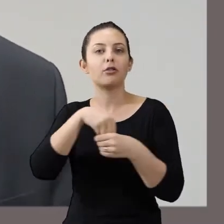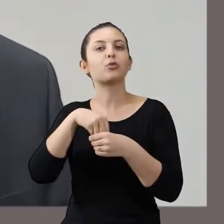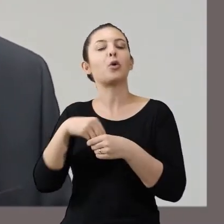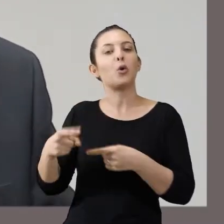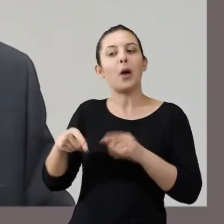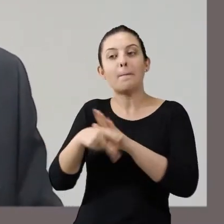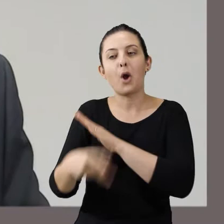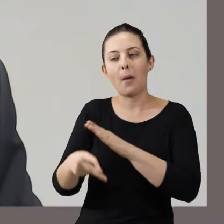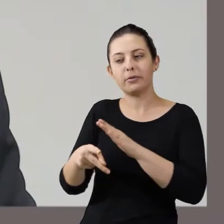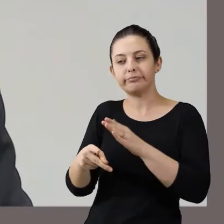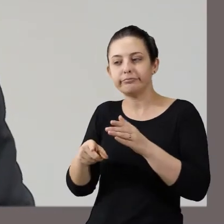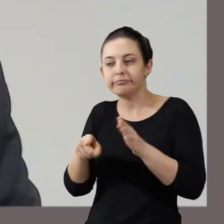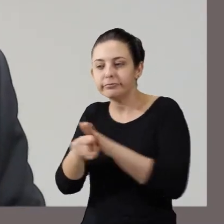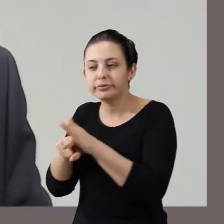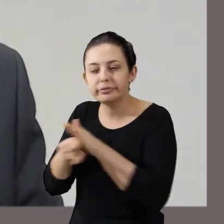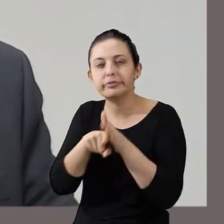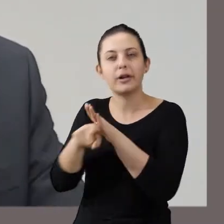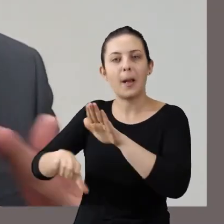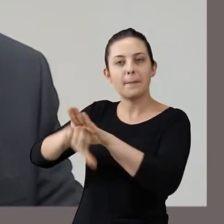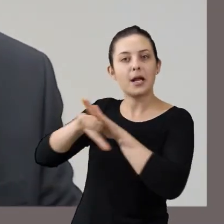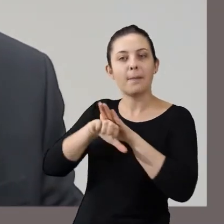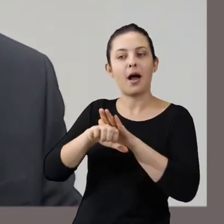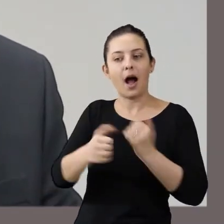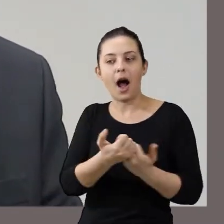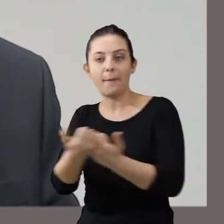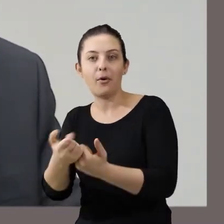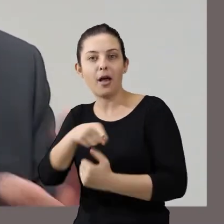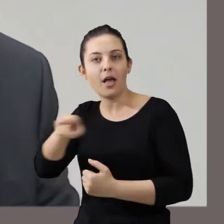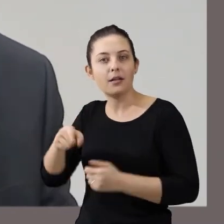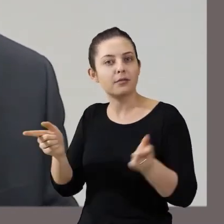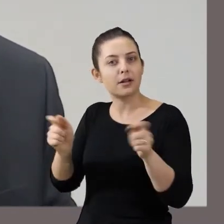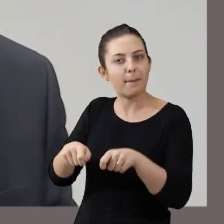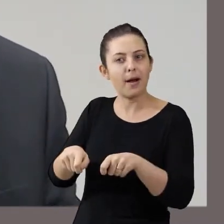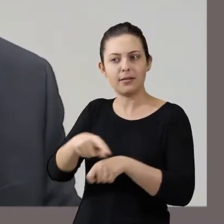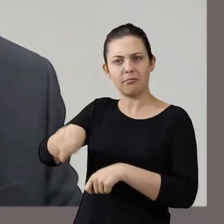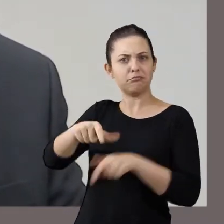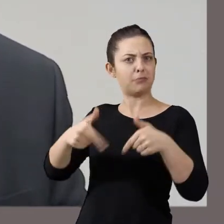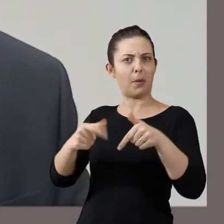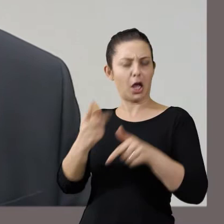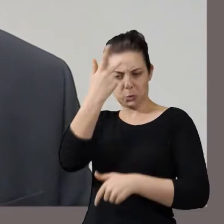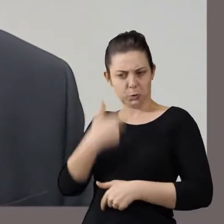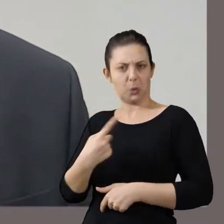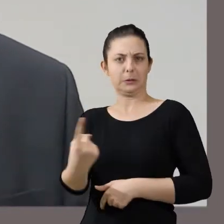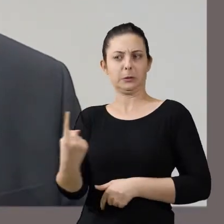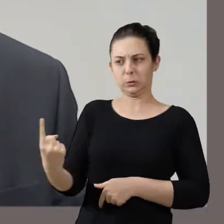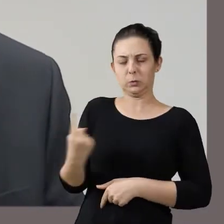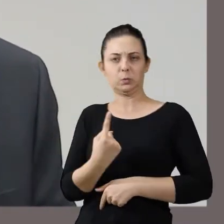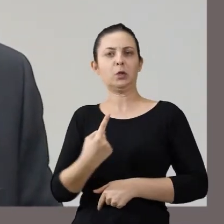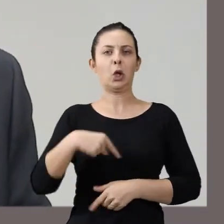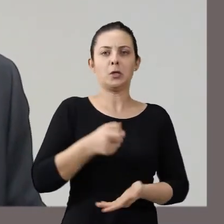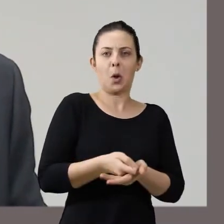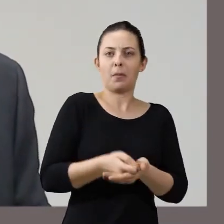criminal e investigação que nos solicitavam apoio, de forma que eles pudessem ter condições de fazer o trabalho por lá. E assim, também temos a obrigação de